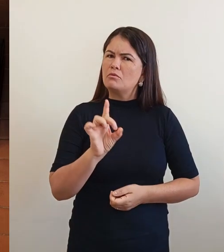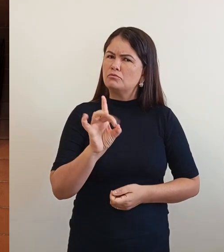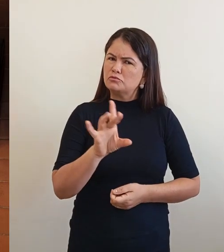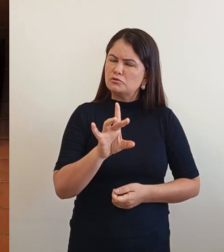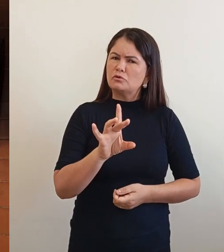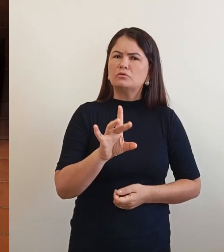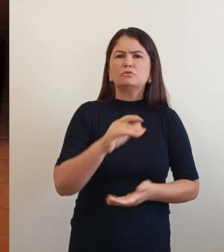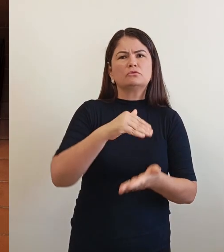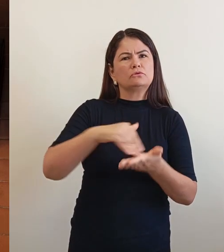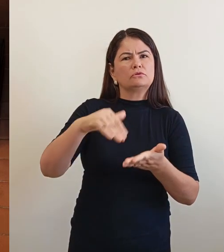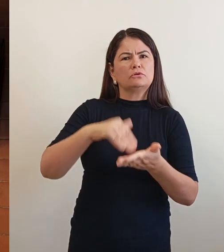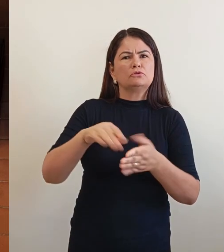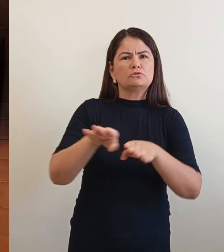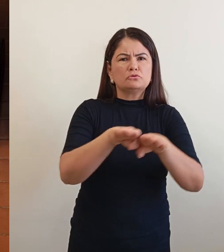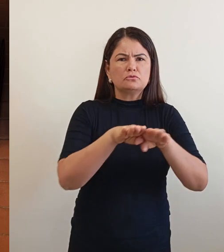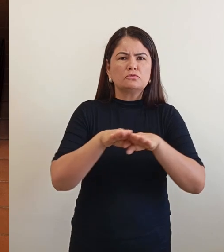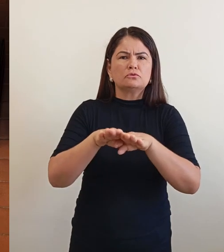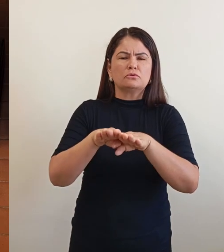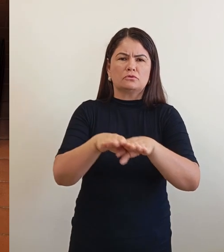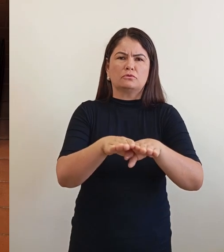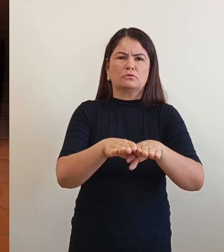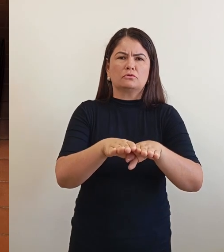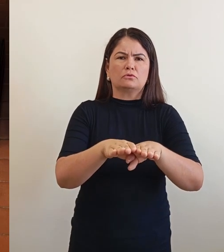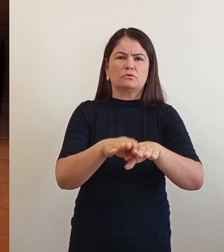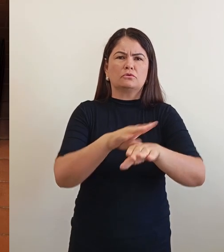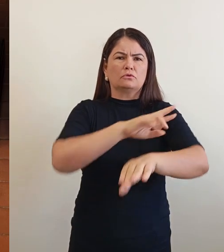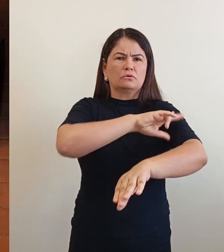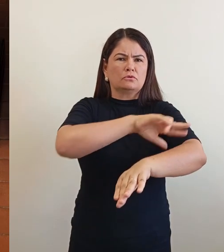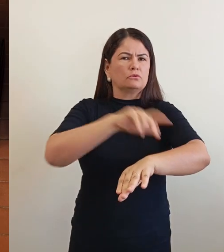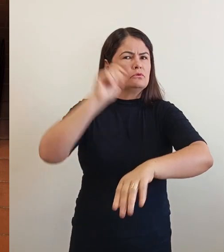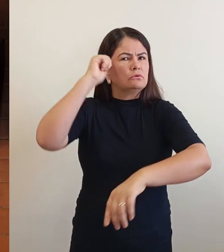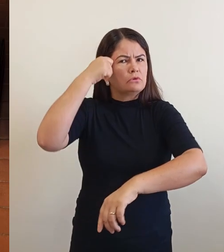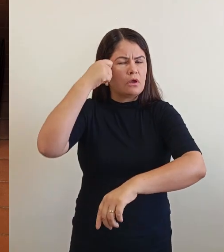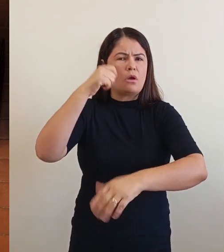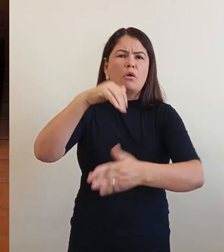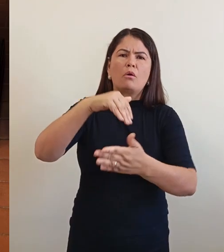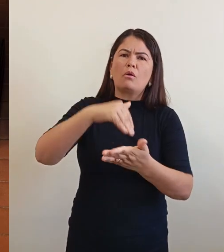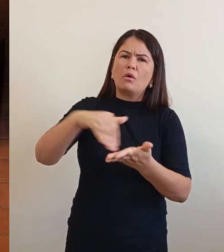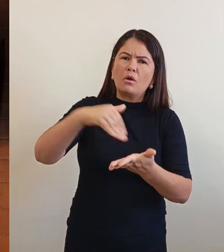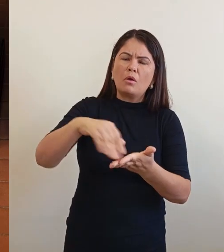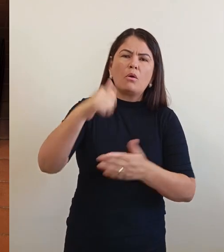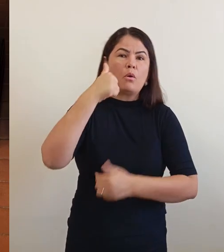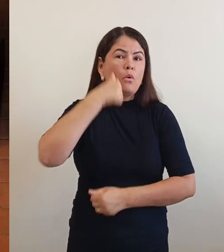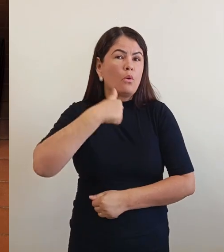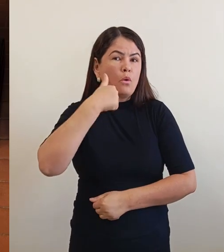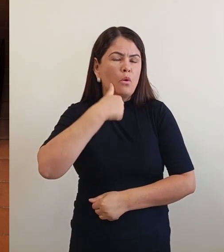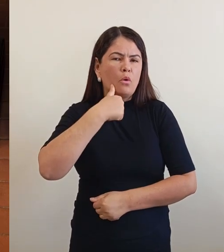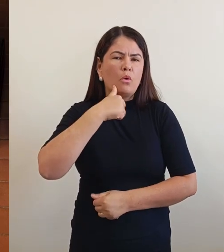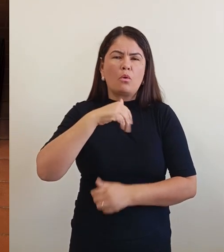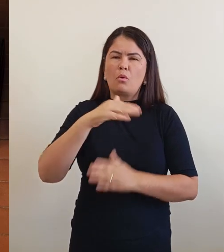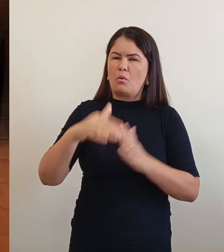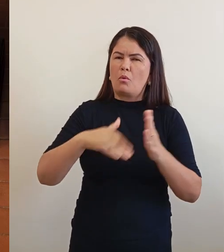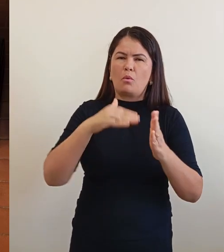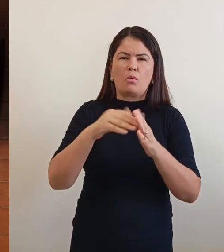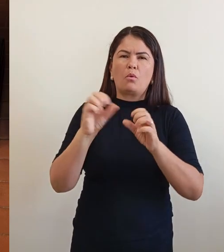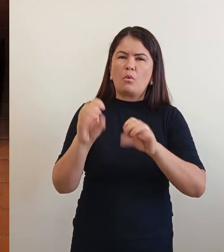Racial, Secretaria da Mulher. Todas as secretarias, Educação, Saúde. Precisa de ter uma